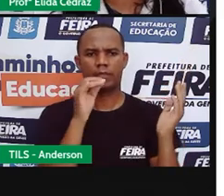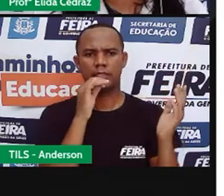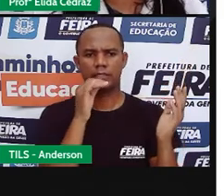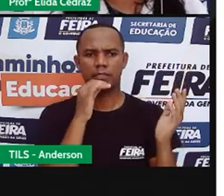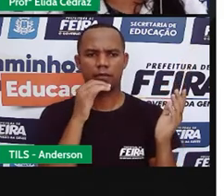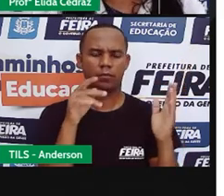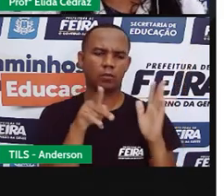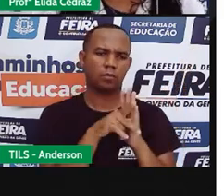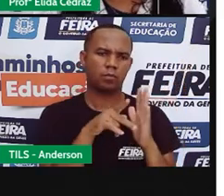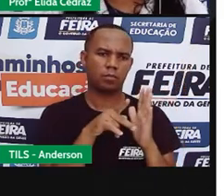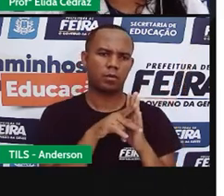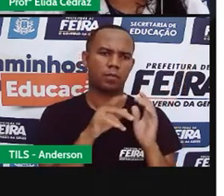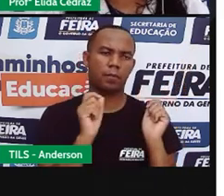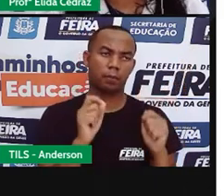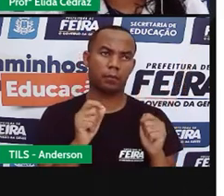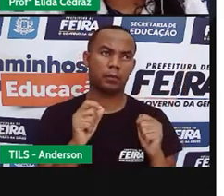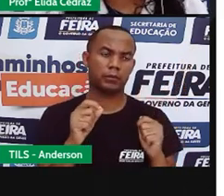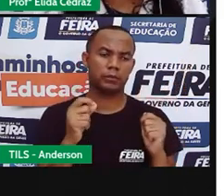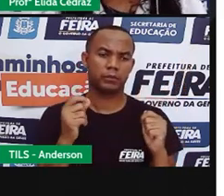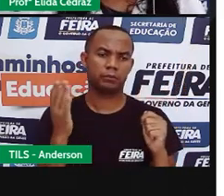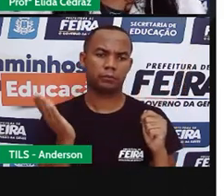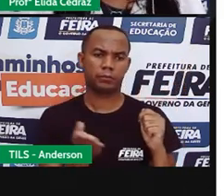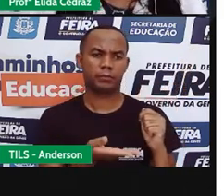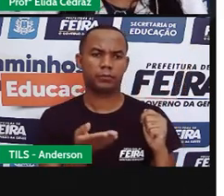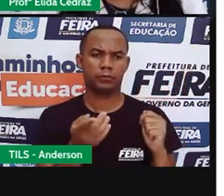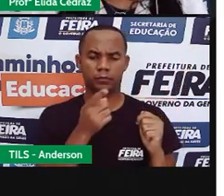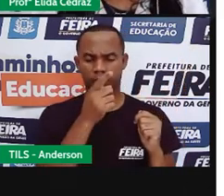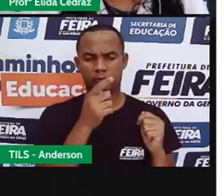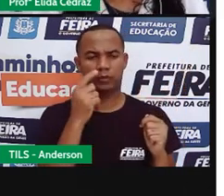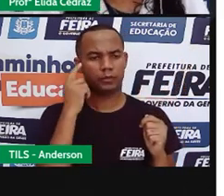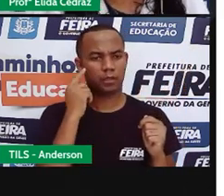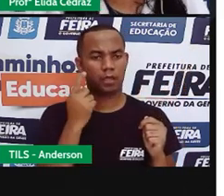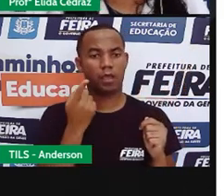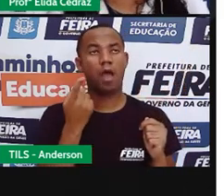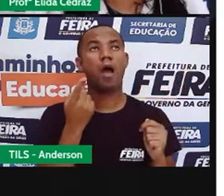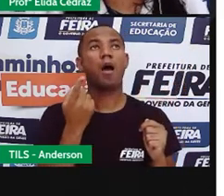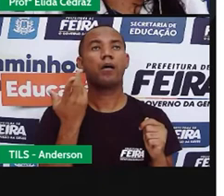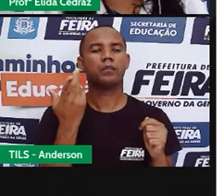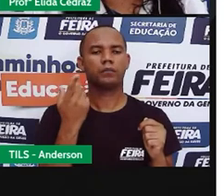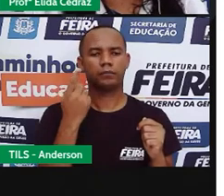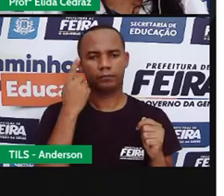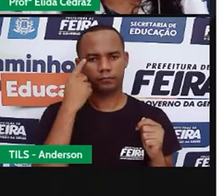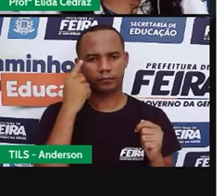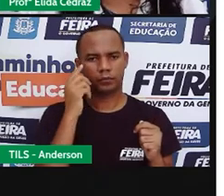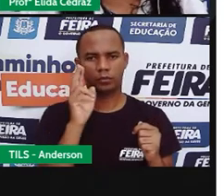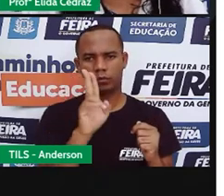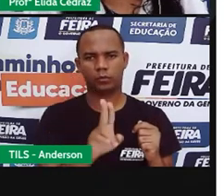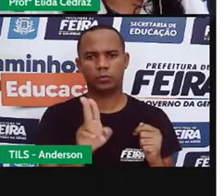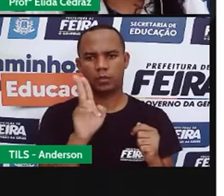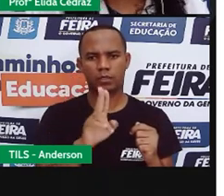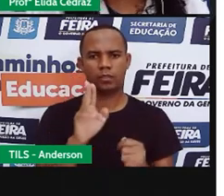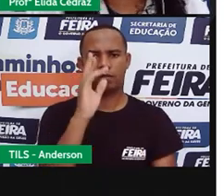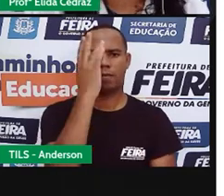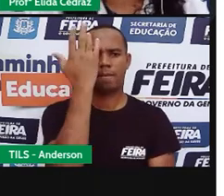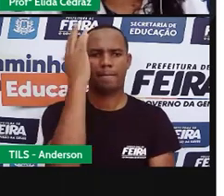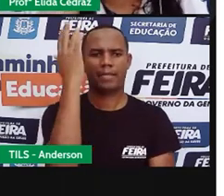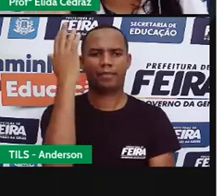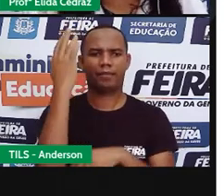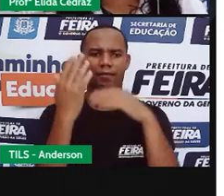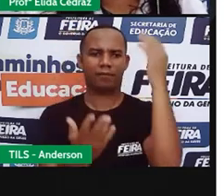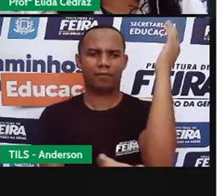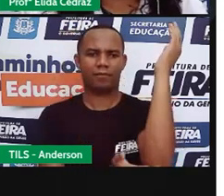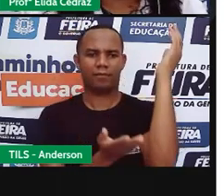inativa na natureza para construir a sua casa hoje esse tipo de madeira porque o eucalipto